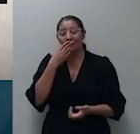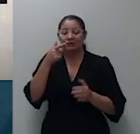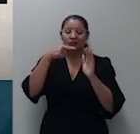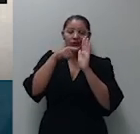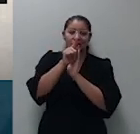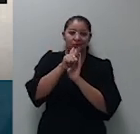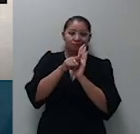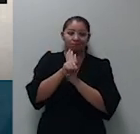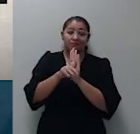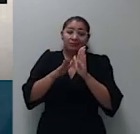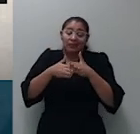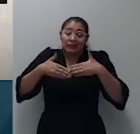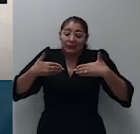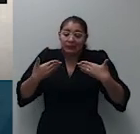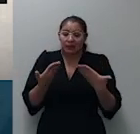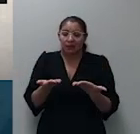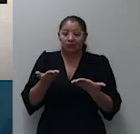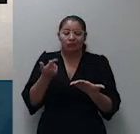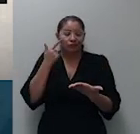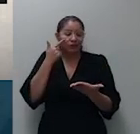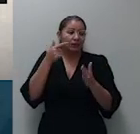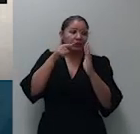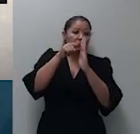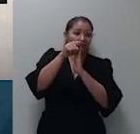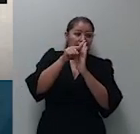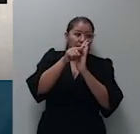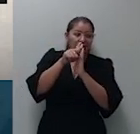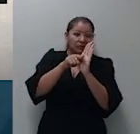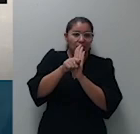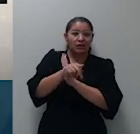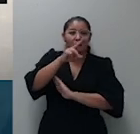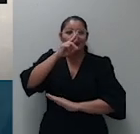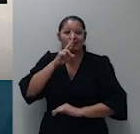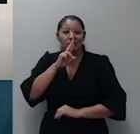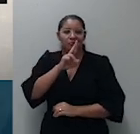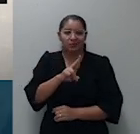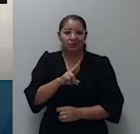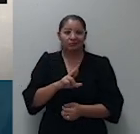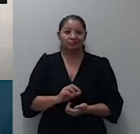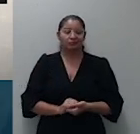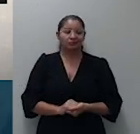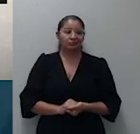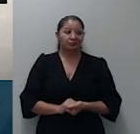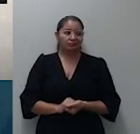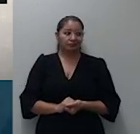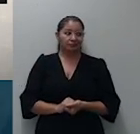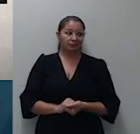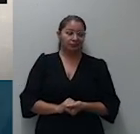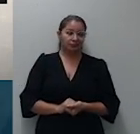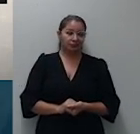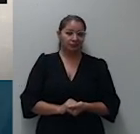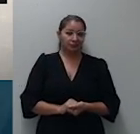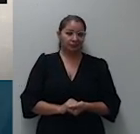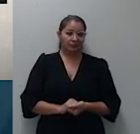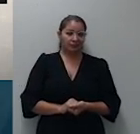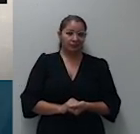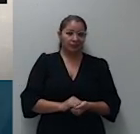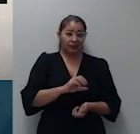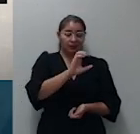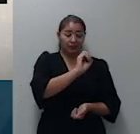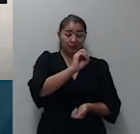faço aqui uma análise da decisão do tribunal de justiça de Santa Catarina